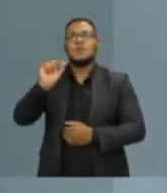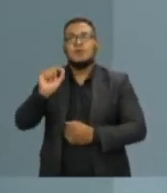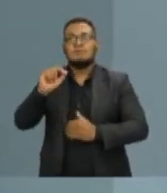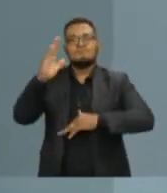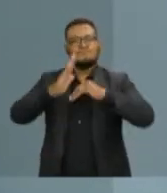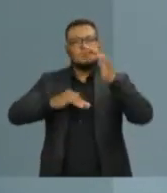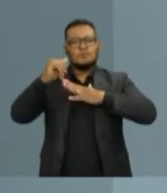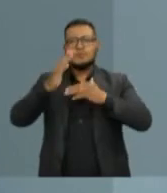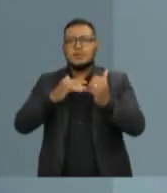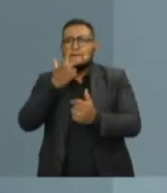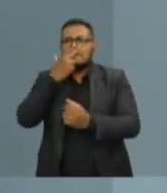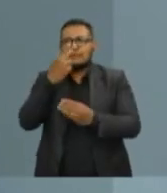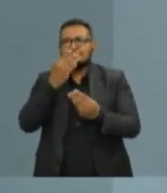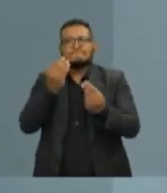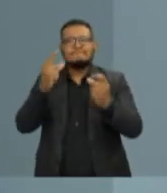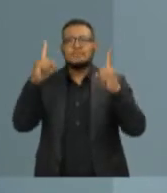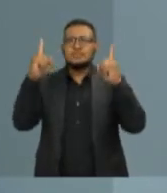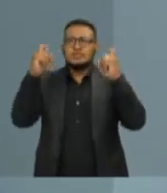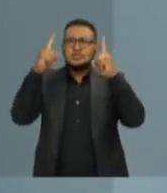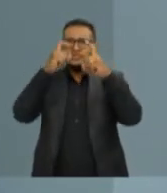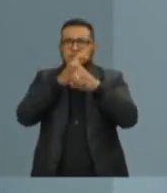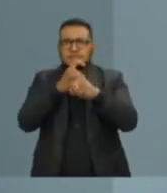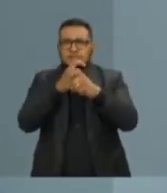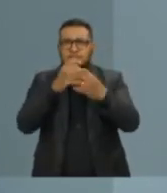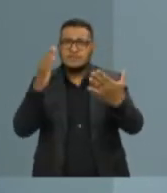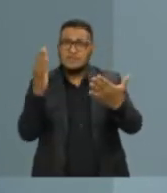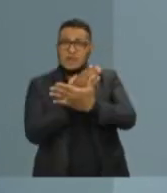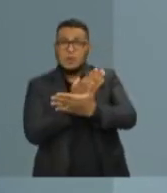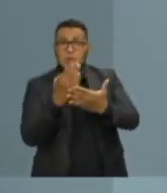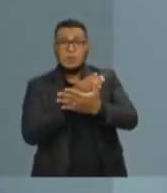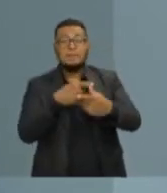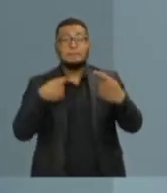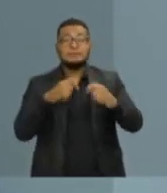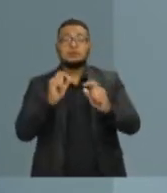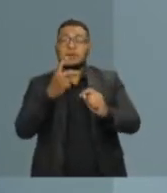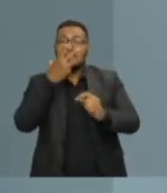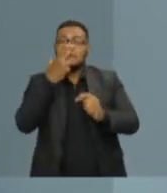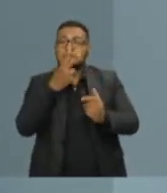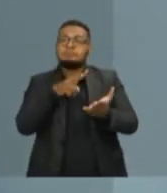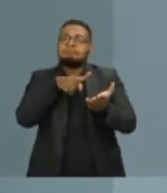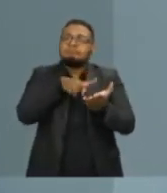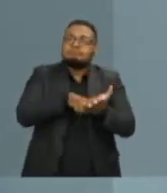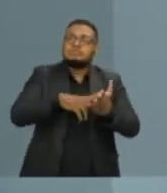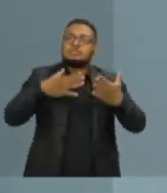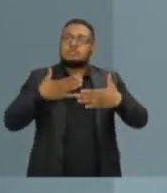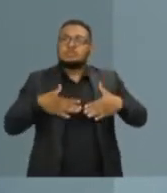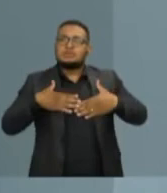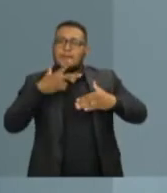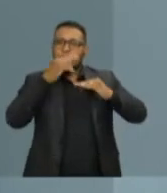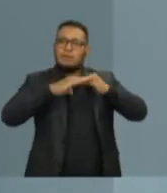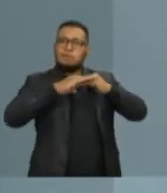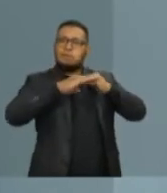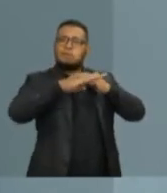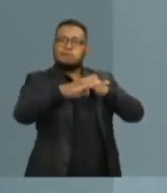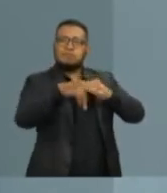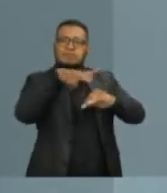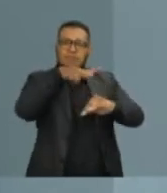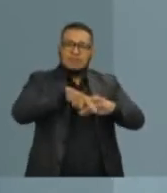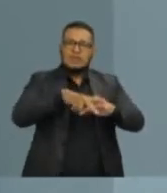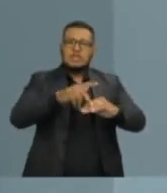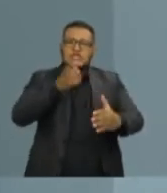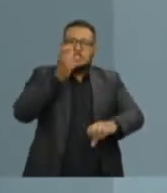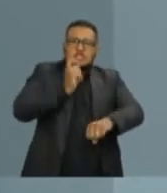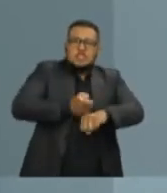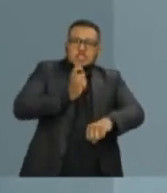absolutamente difícil. Alguns deles tendo que repousar sobre o leito, sobre o chão, um cimento com um